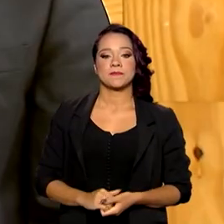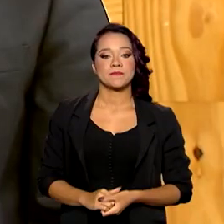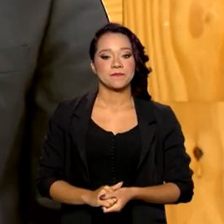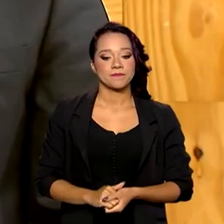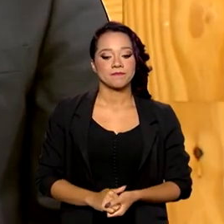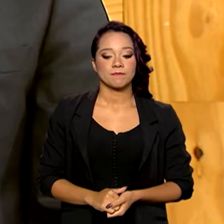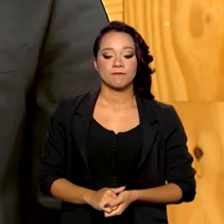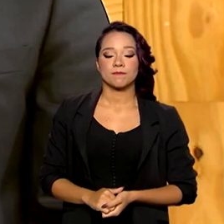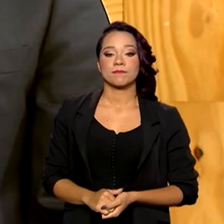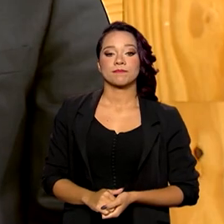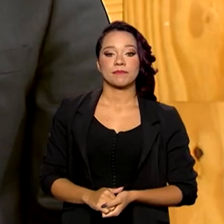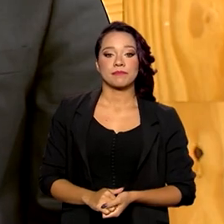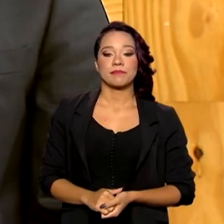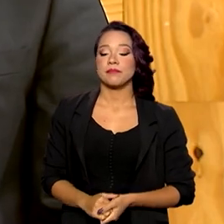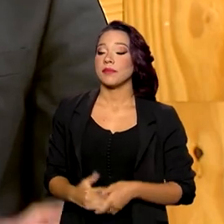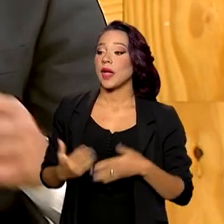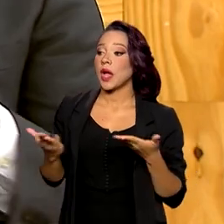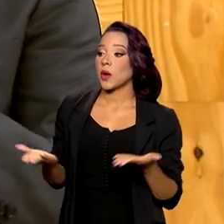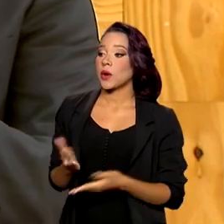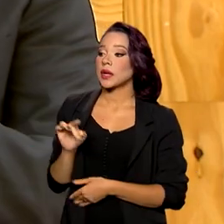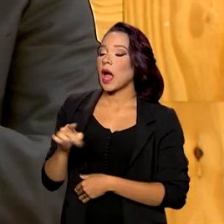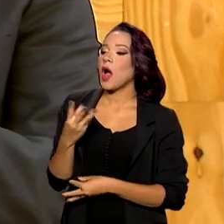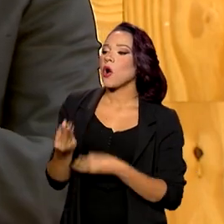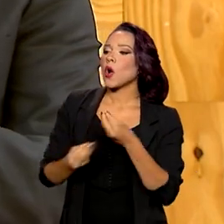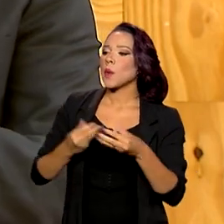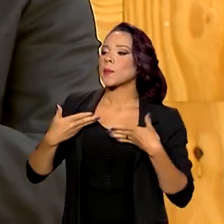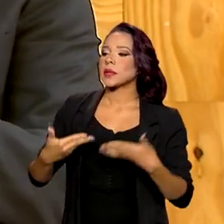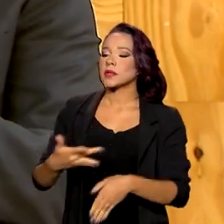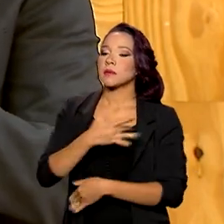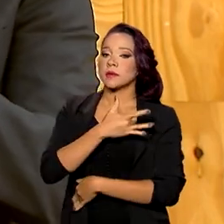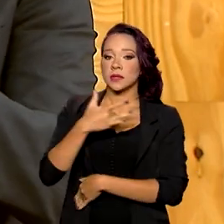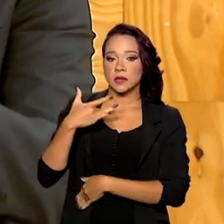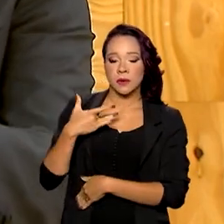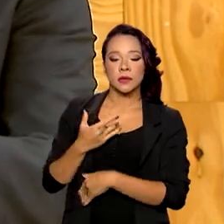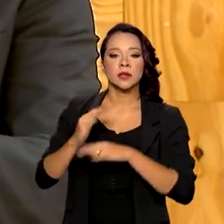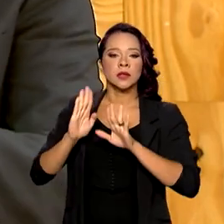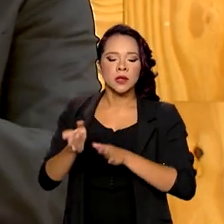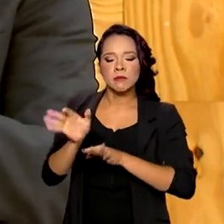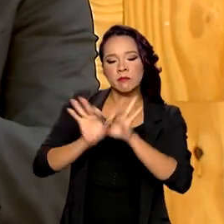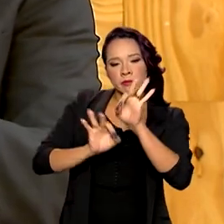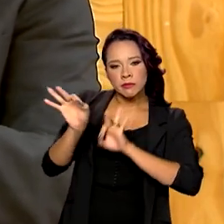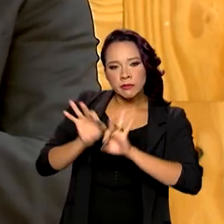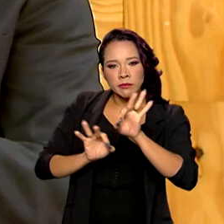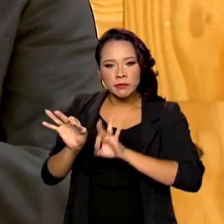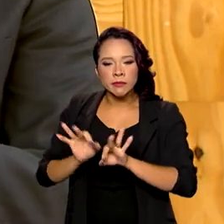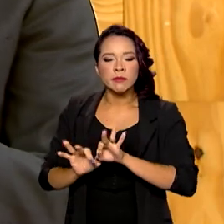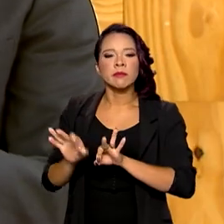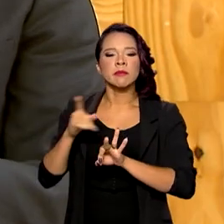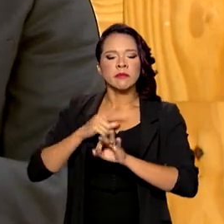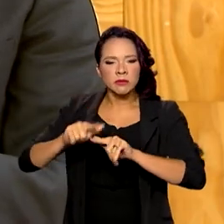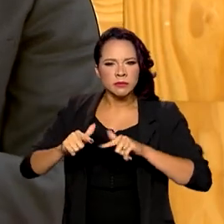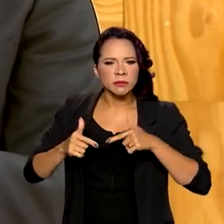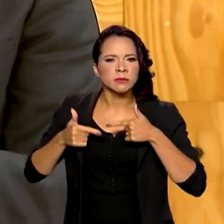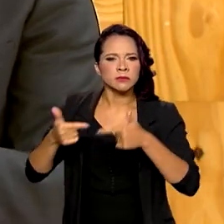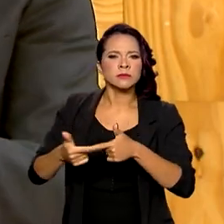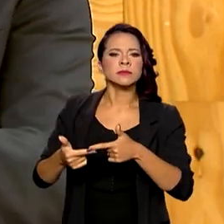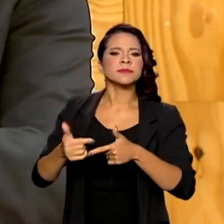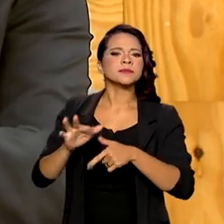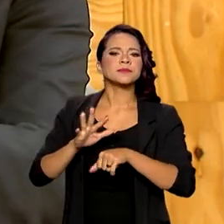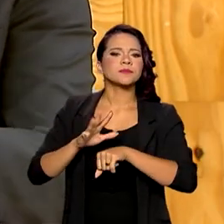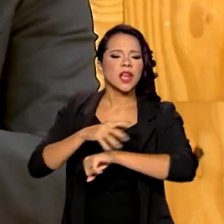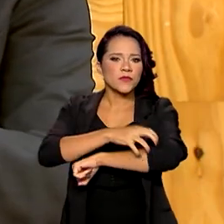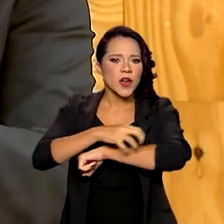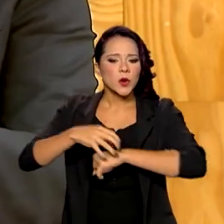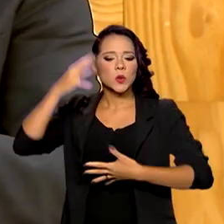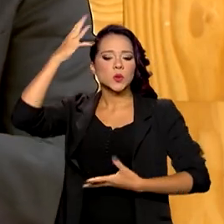E em relação à questão de como o Ministério da Saúde está se preparando para o enfrentamento da varíola dos macacos,